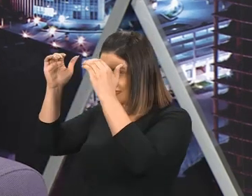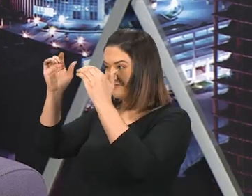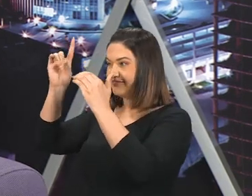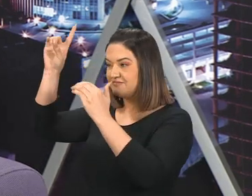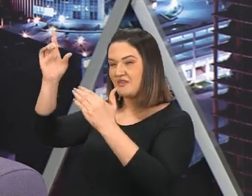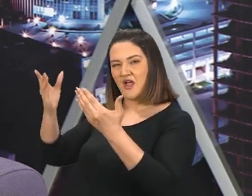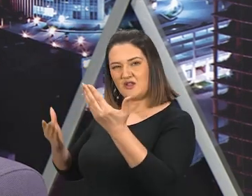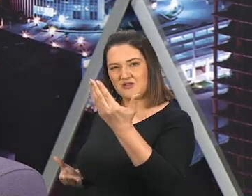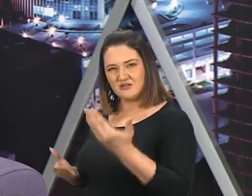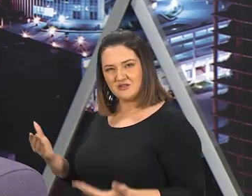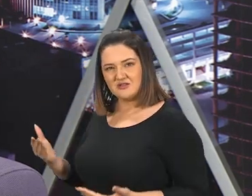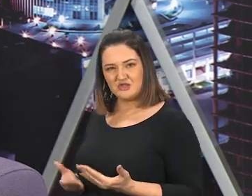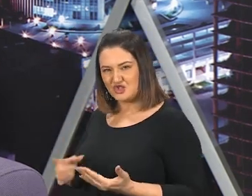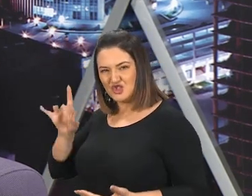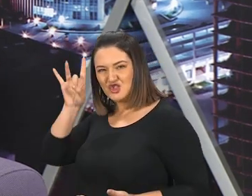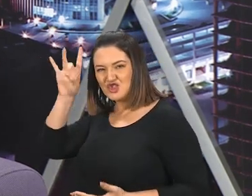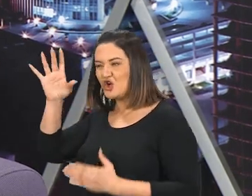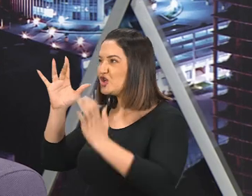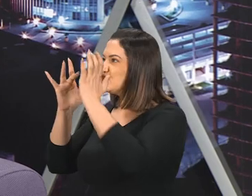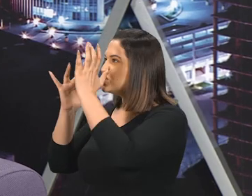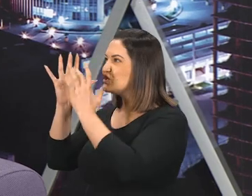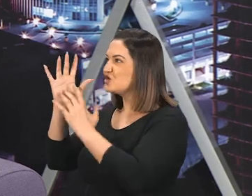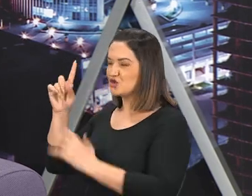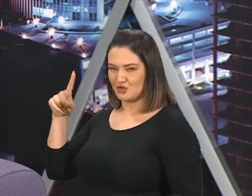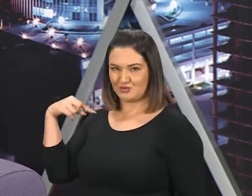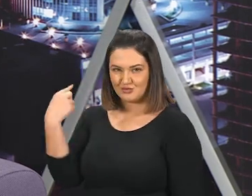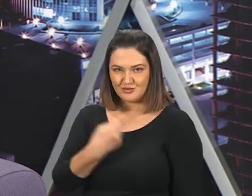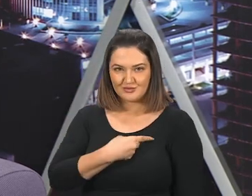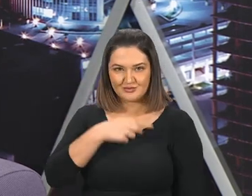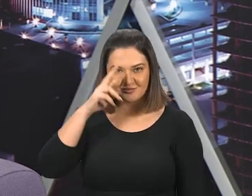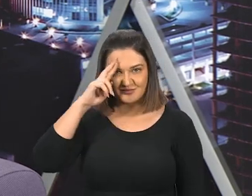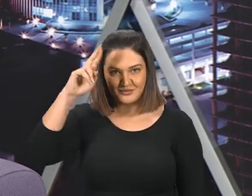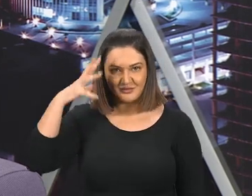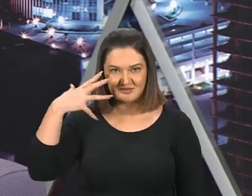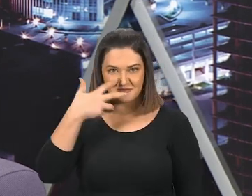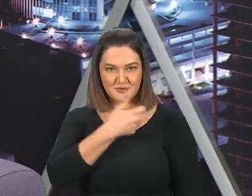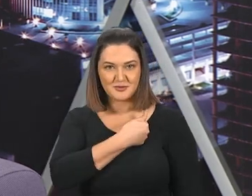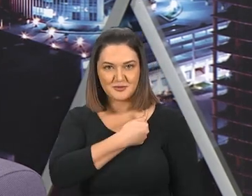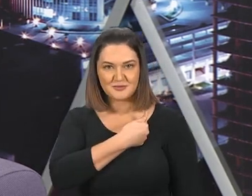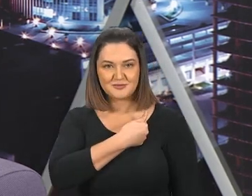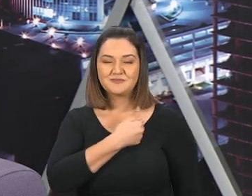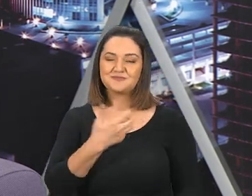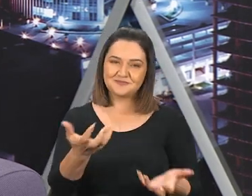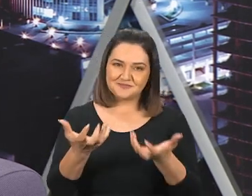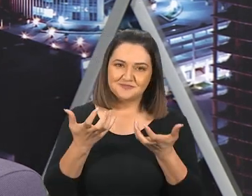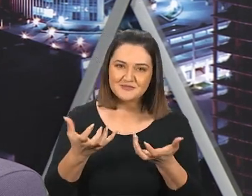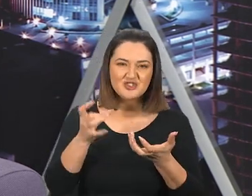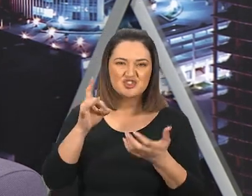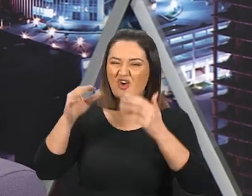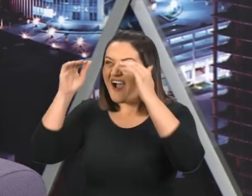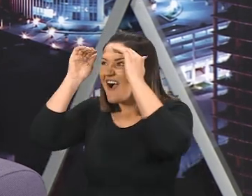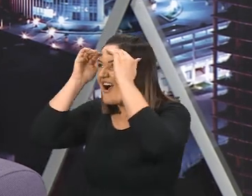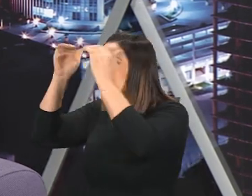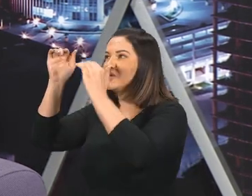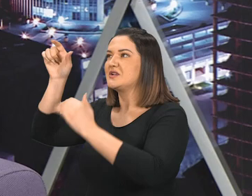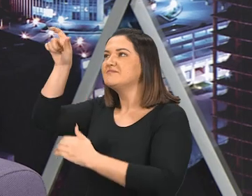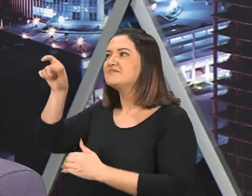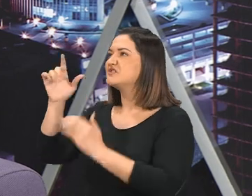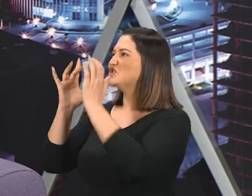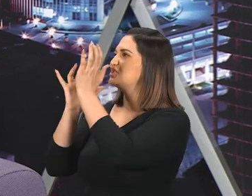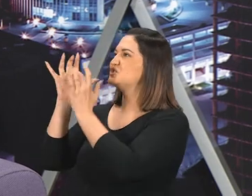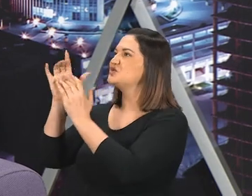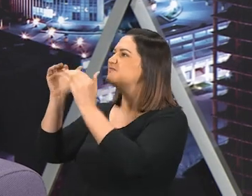servir e adorar, Somente Jesus Cristo, O nosso Salvador, Se você quer adorar só a Cristo,